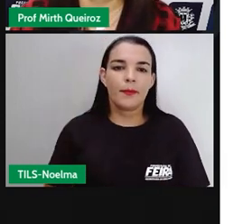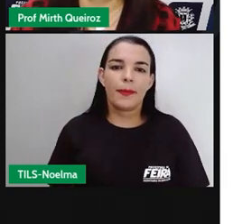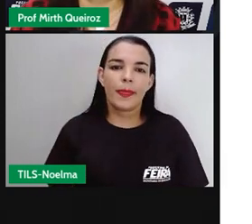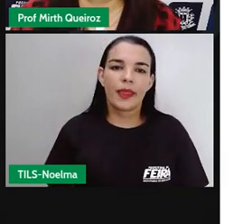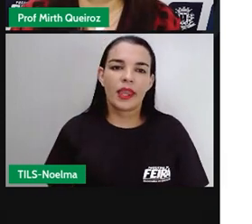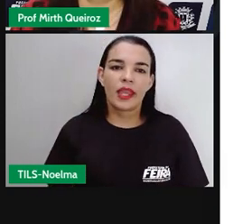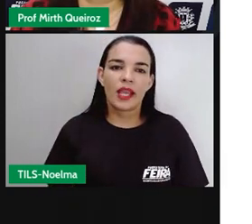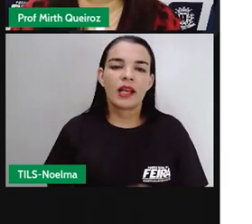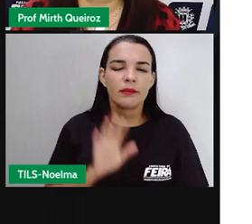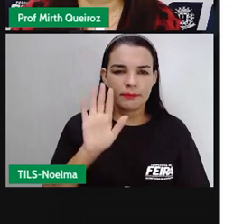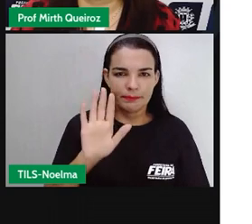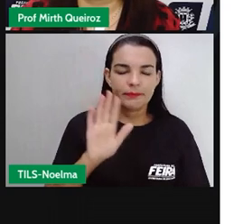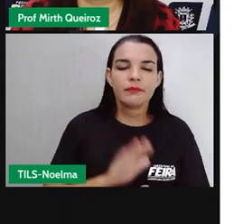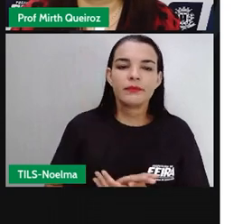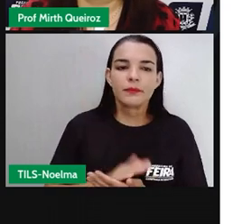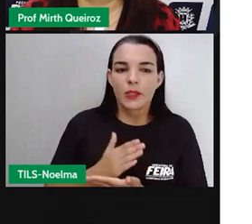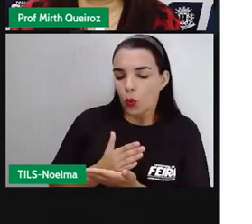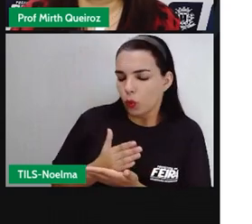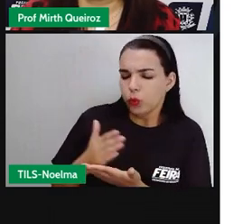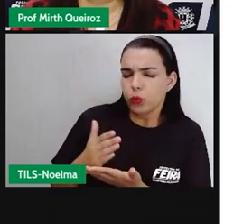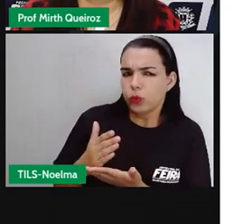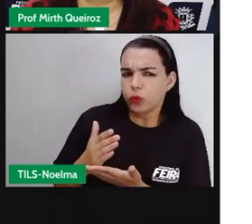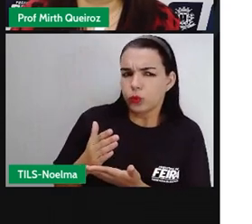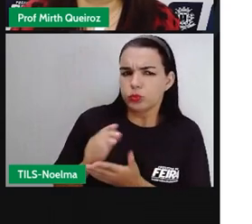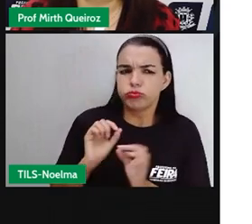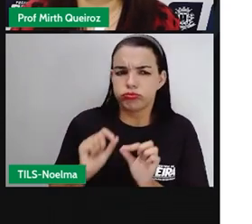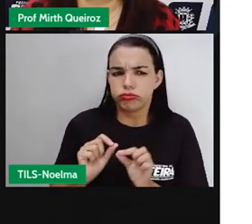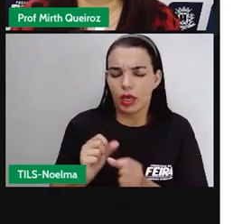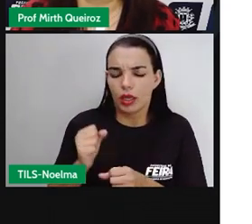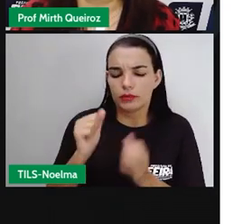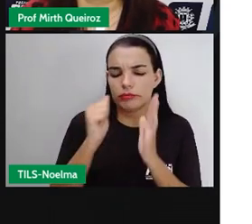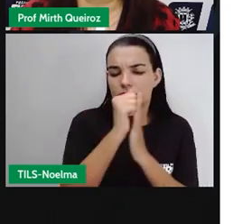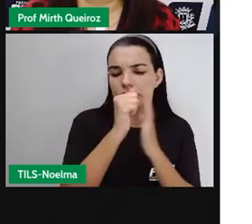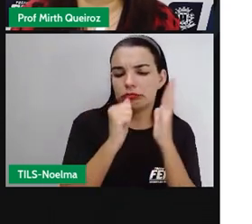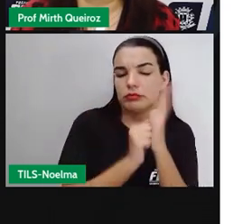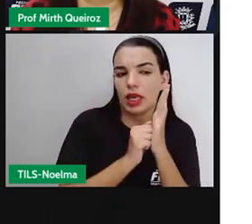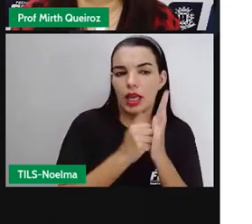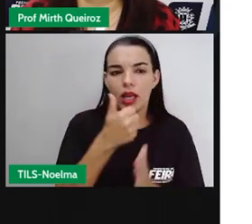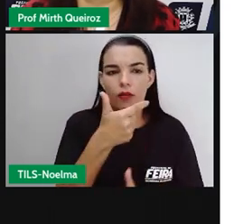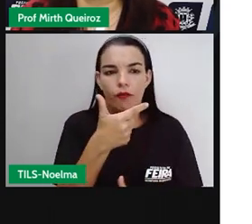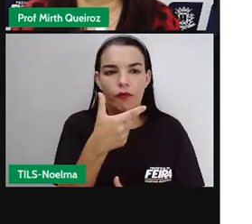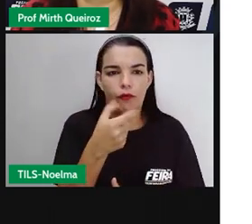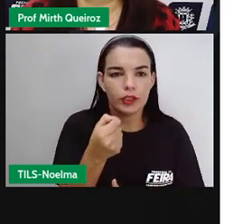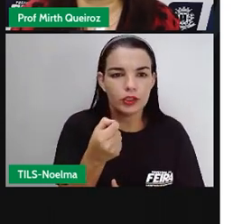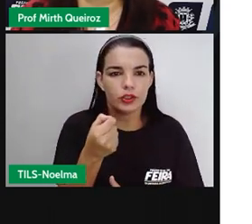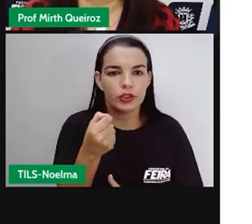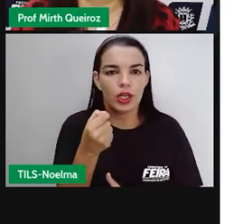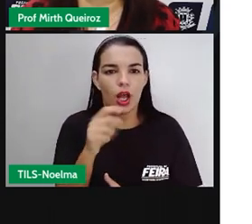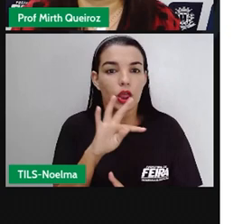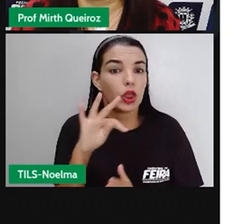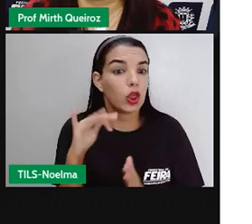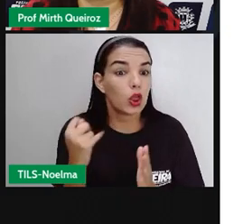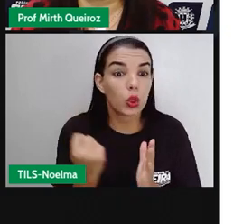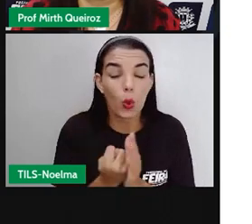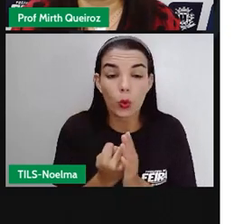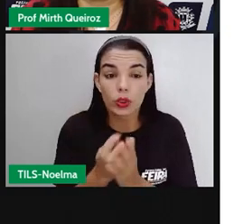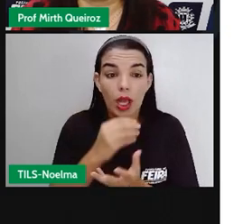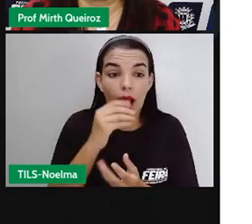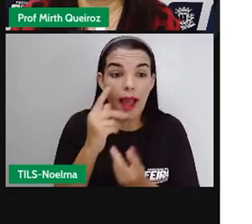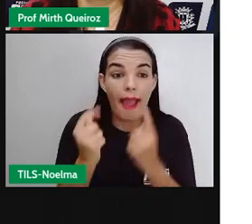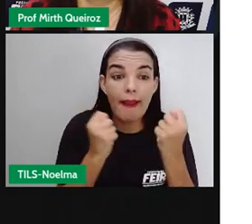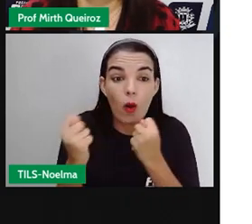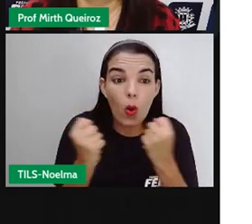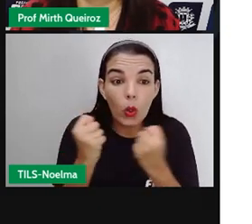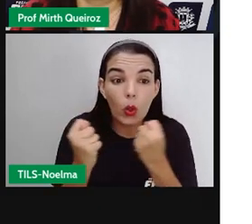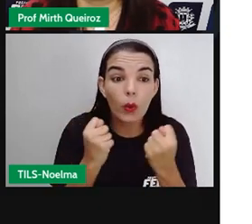No começo do século XX, toda a economia do ciclo do café se concentrava no Vale do Paraíba,